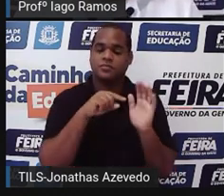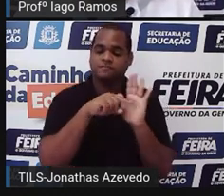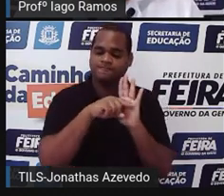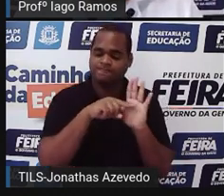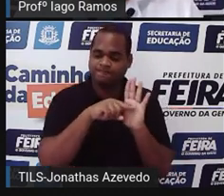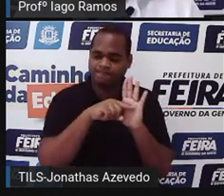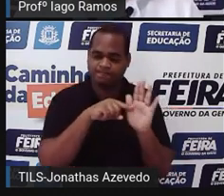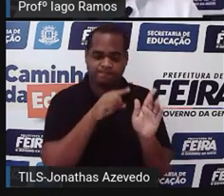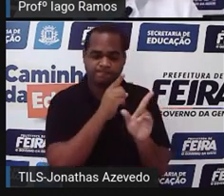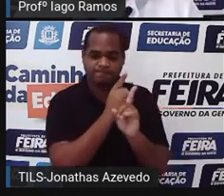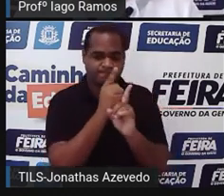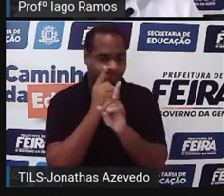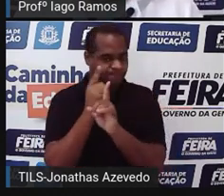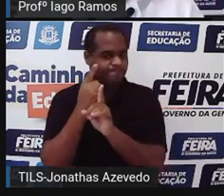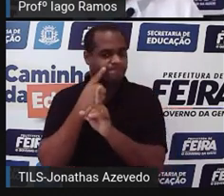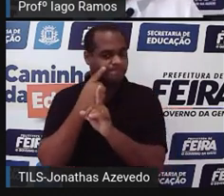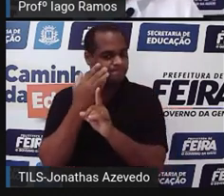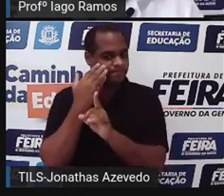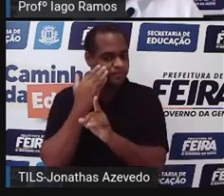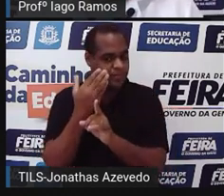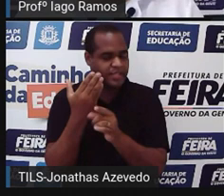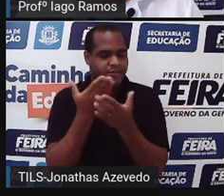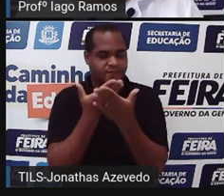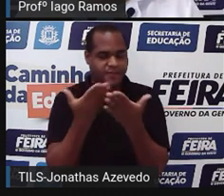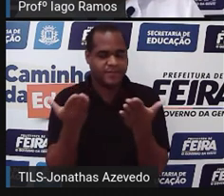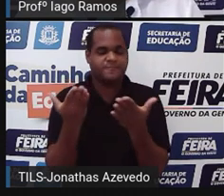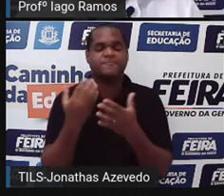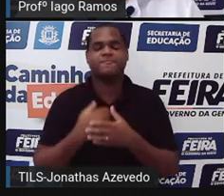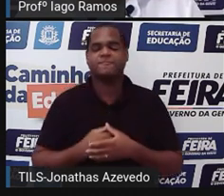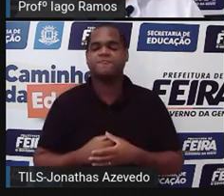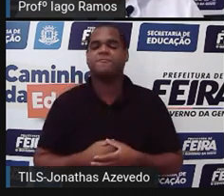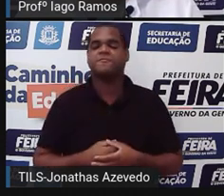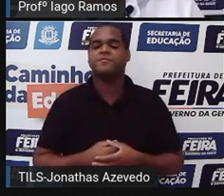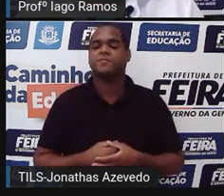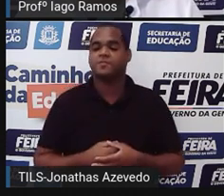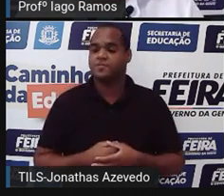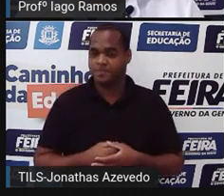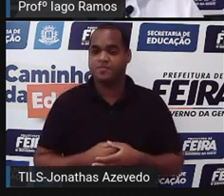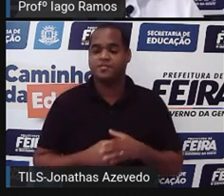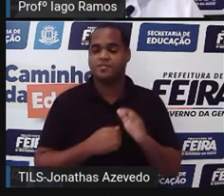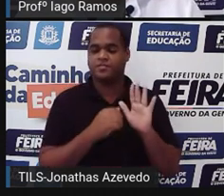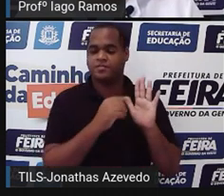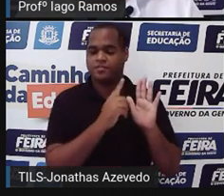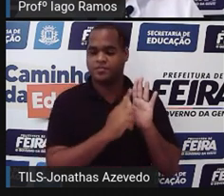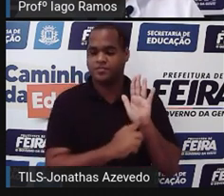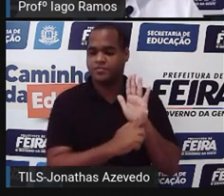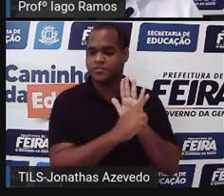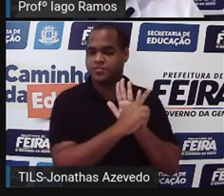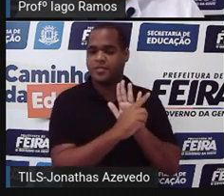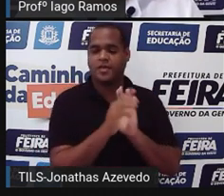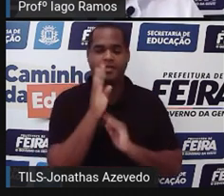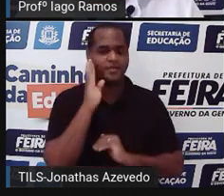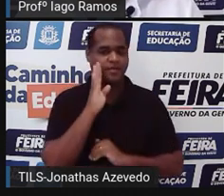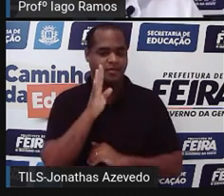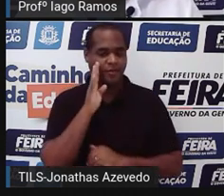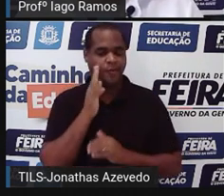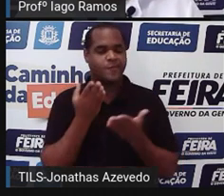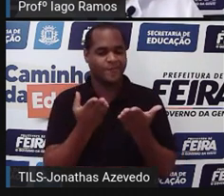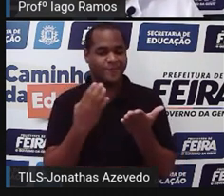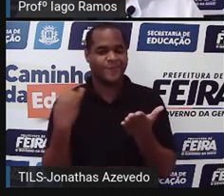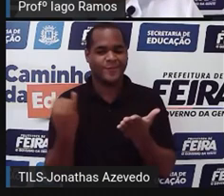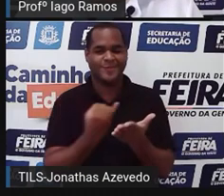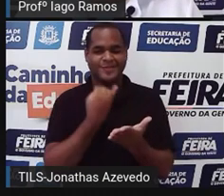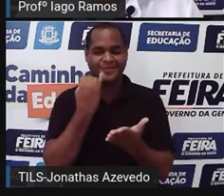apresenta, que essa pesquisa apresentou para nós. Então, um gráfico bem legal, e esse é um